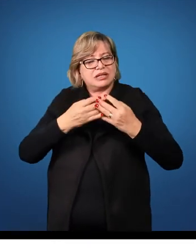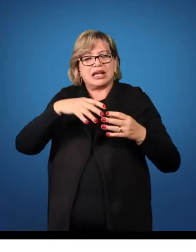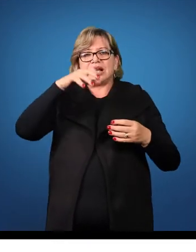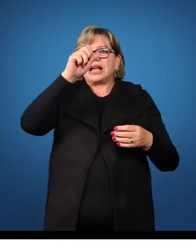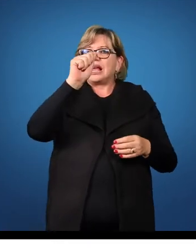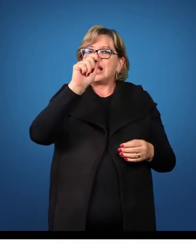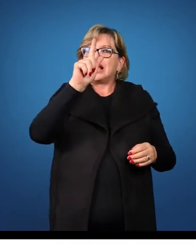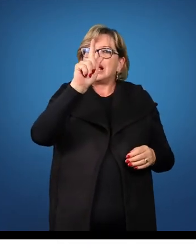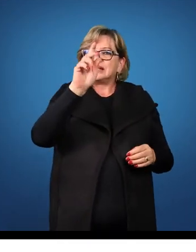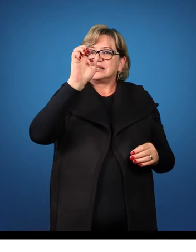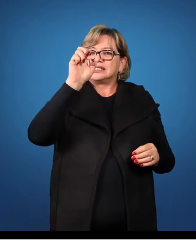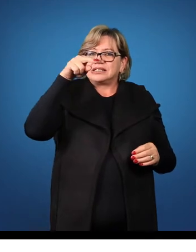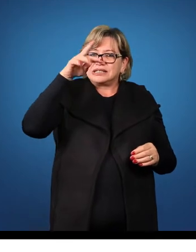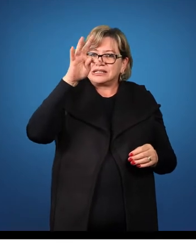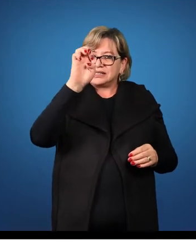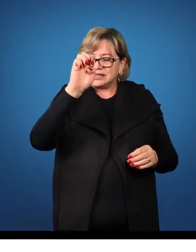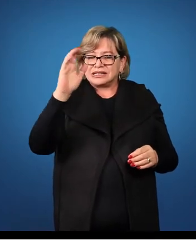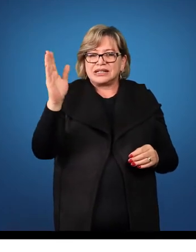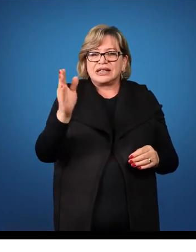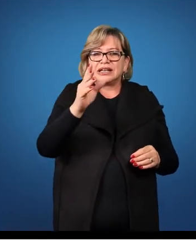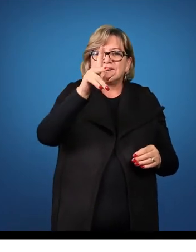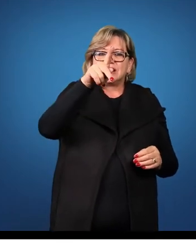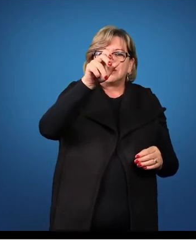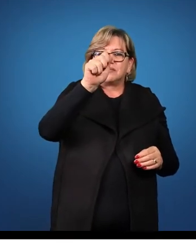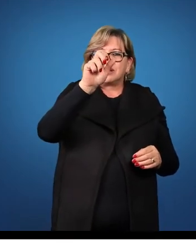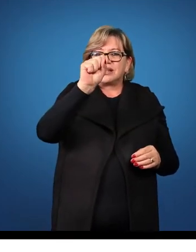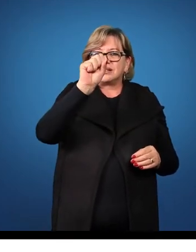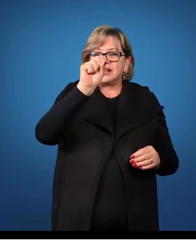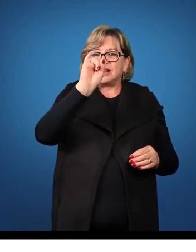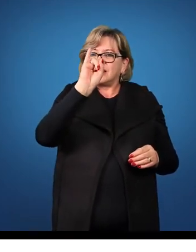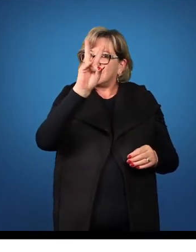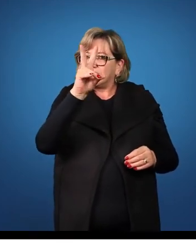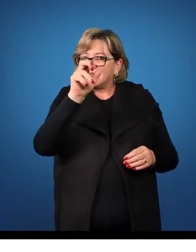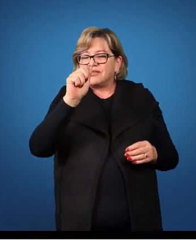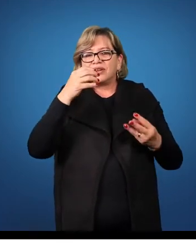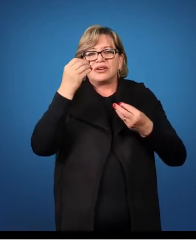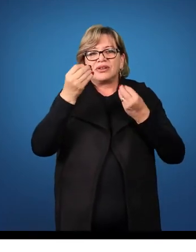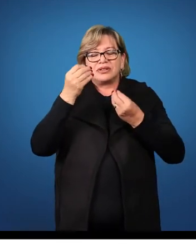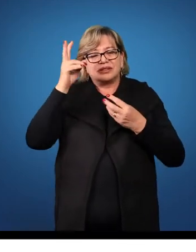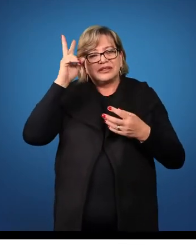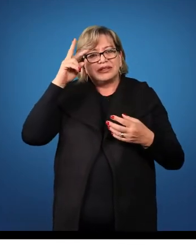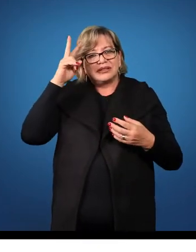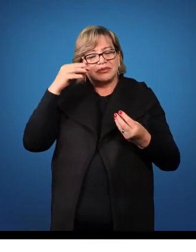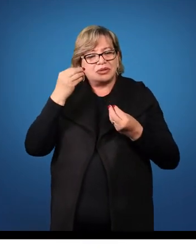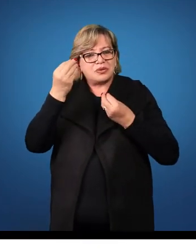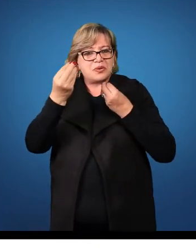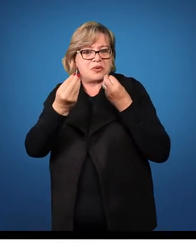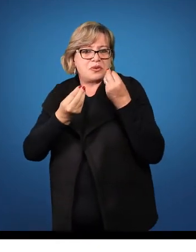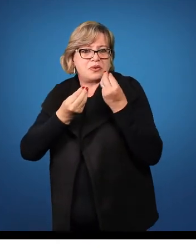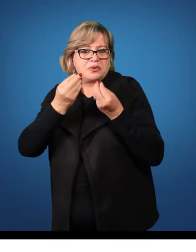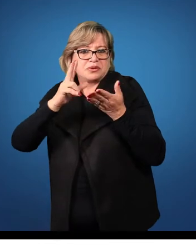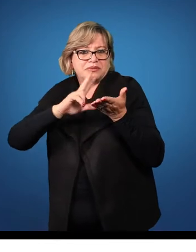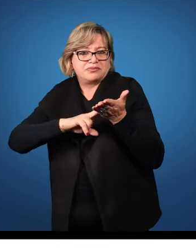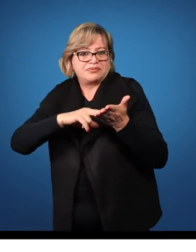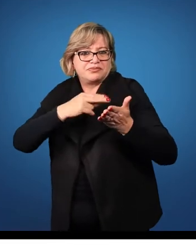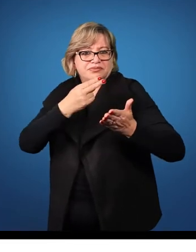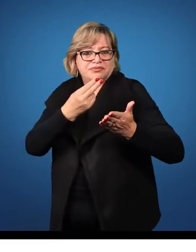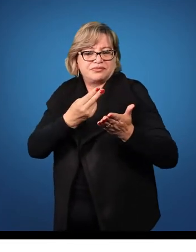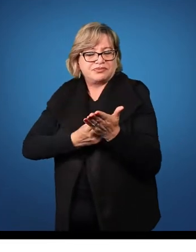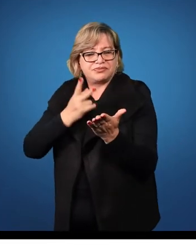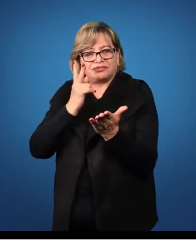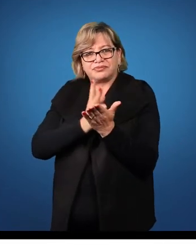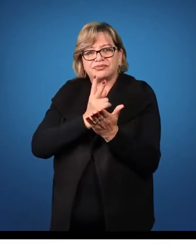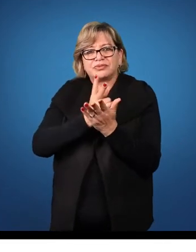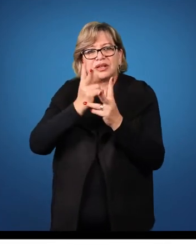agente da voz passiva? Lembrando, então, de que a forma de tradução sempre vai ser a